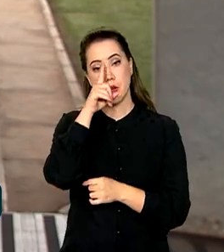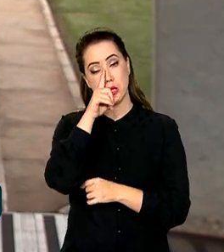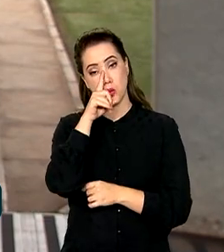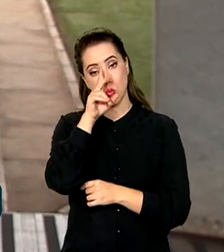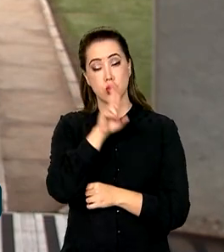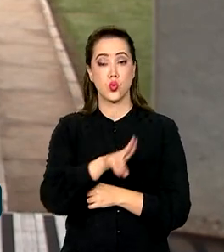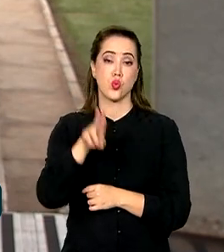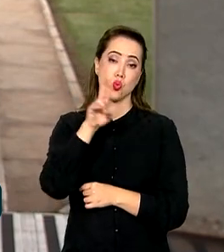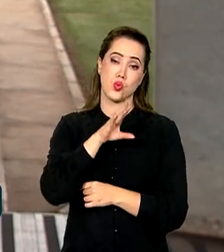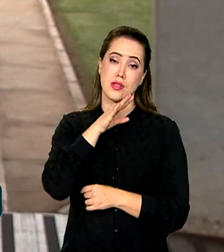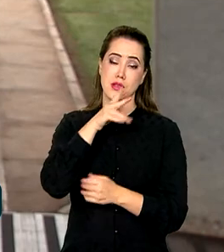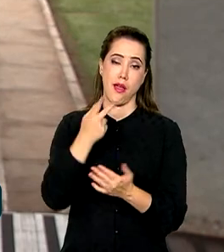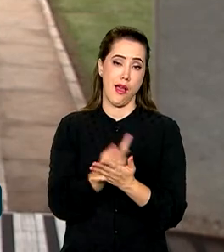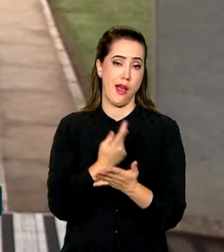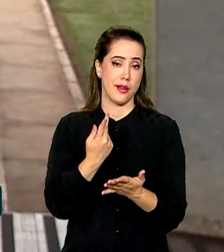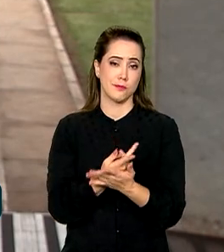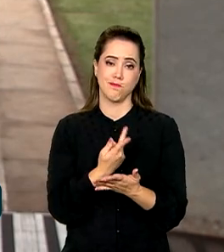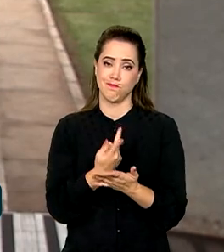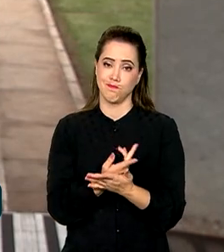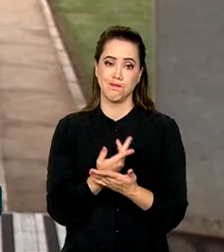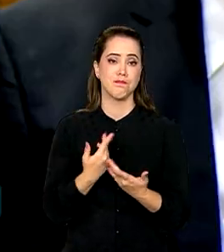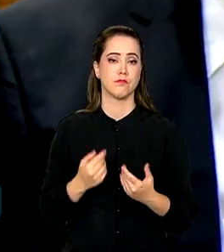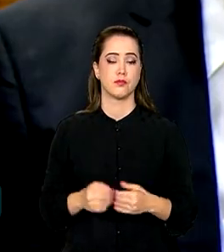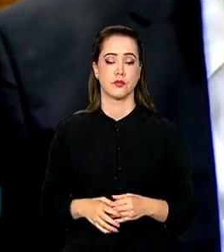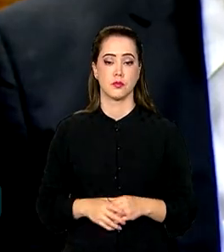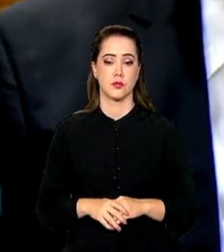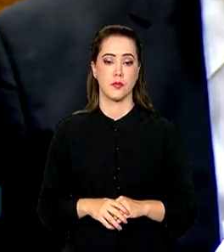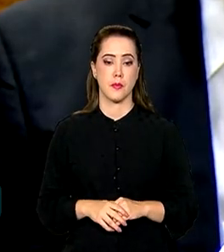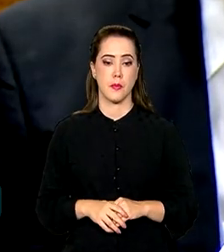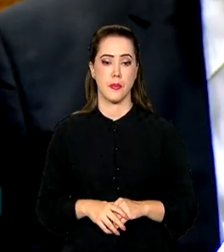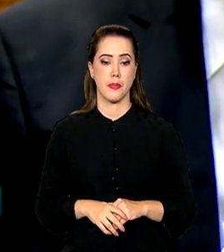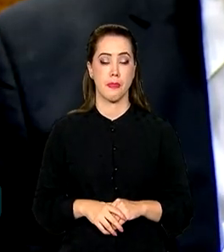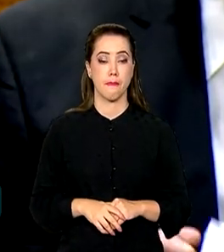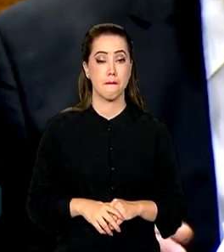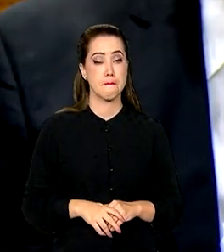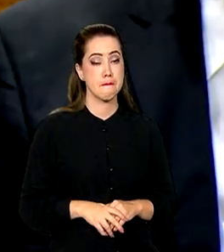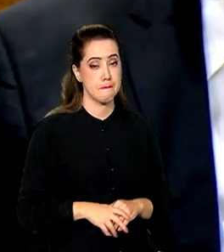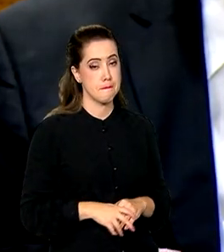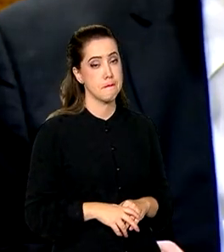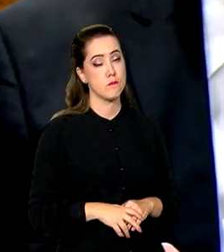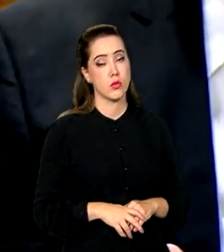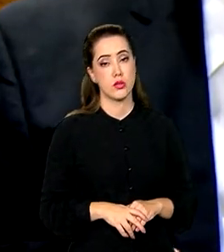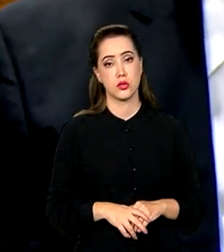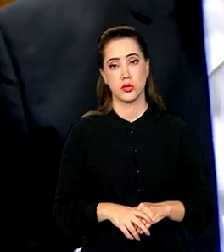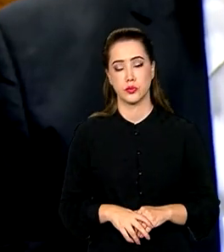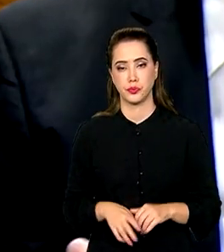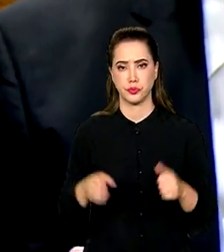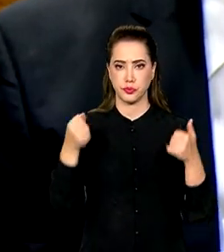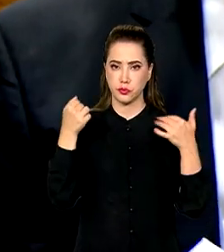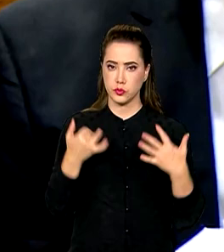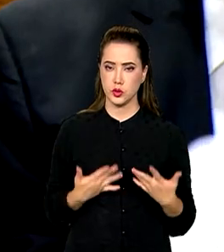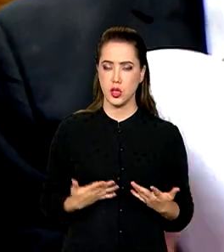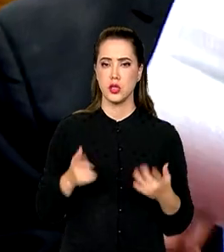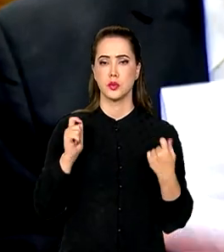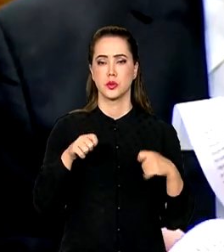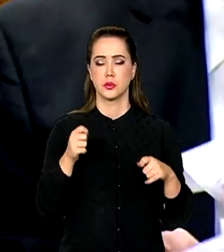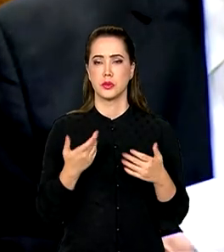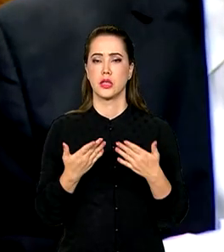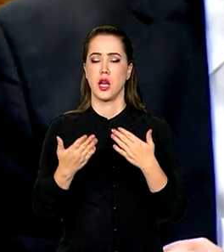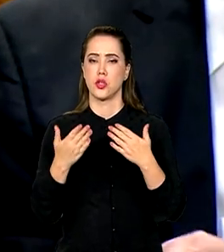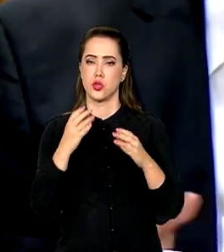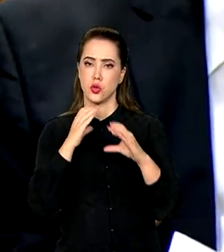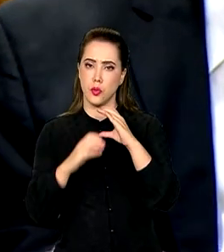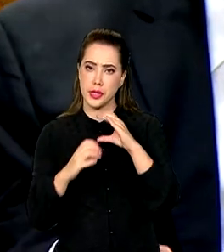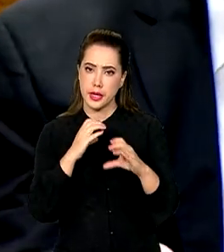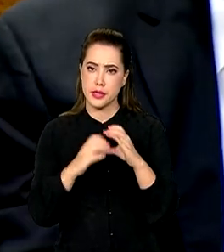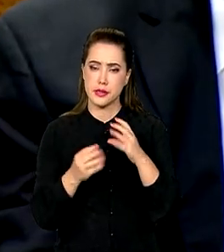do uso indiscriminado de telas. Nós estamos falando de possibilidade de comunicação, expressão inédita, de produção e